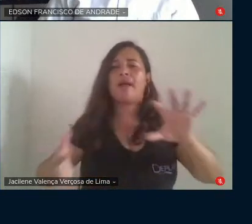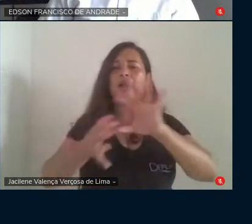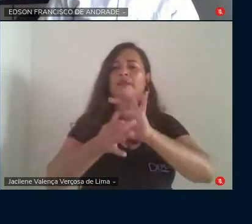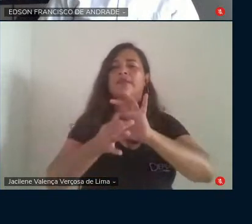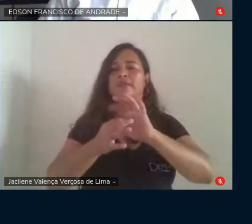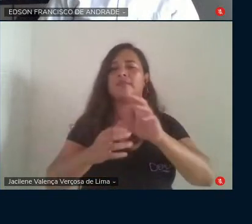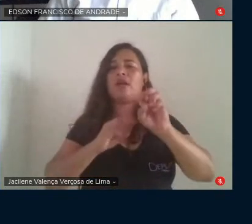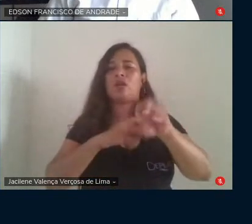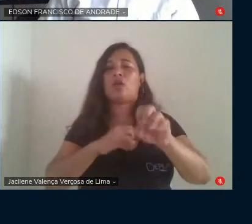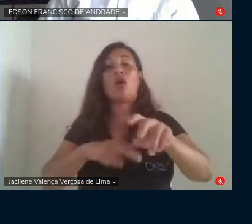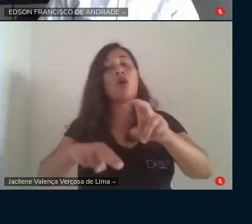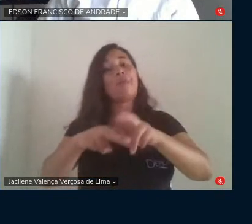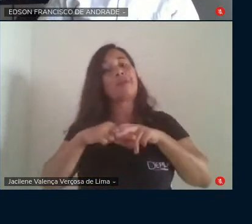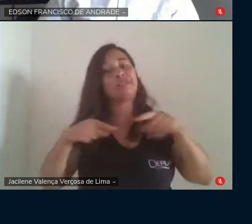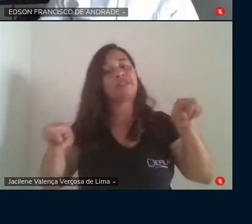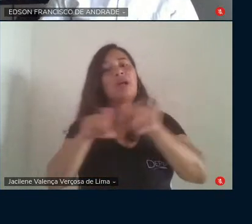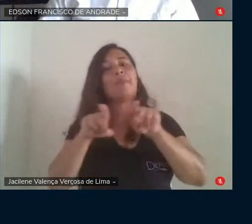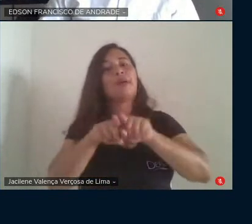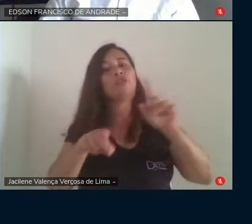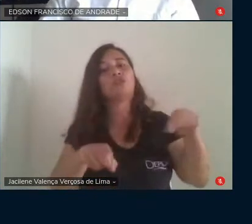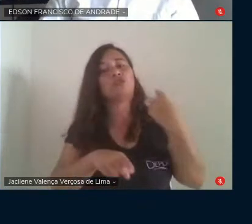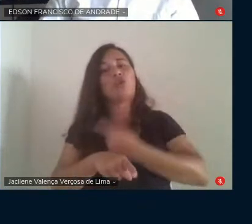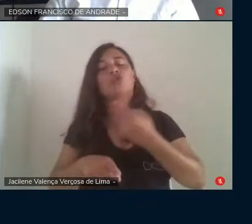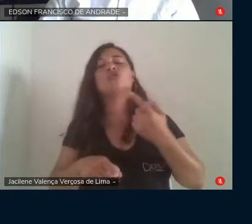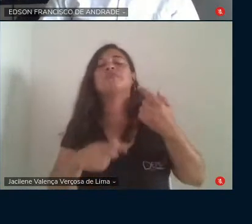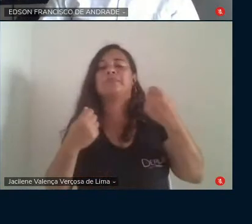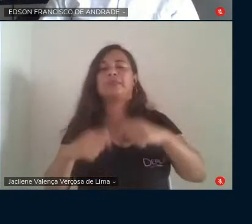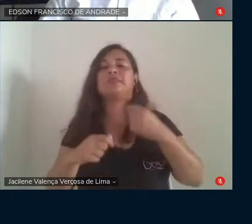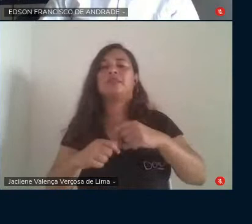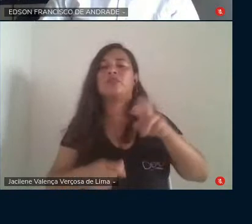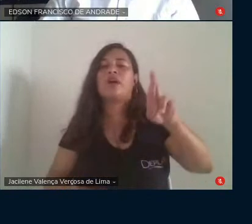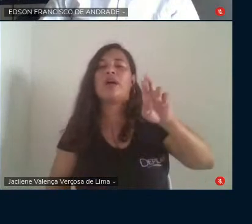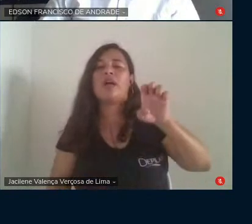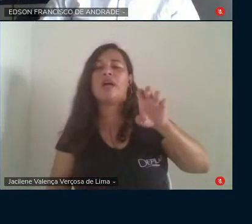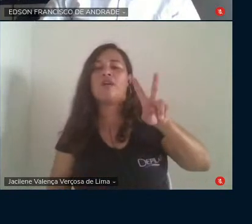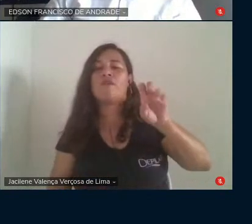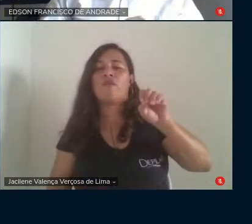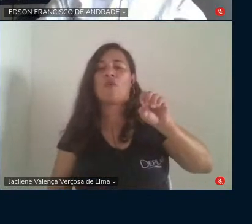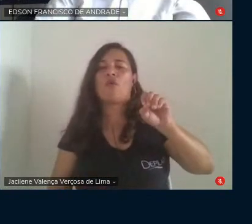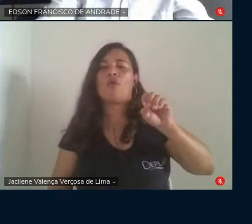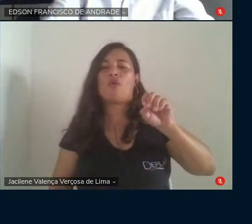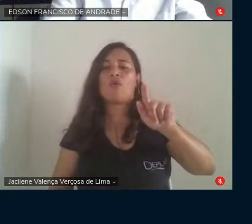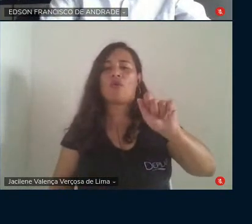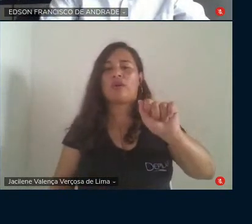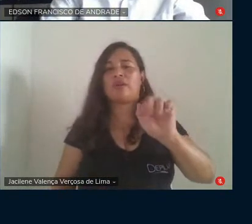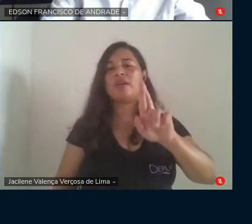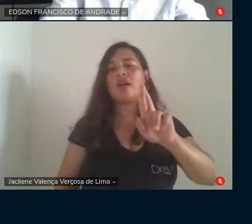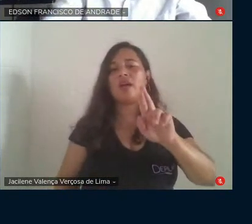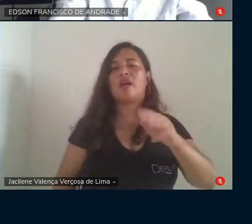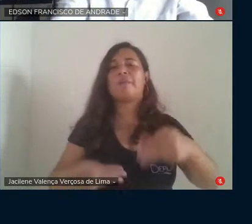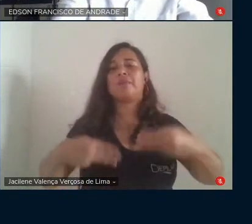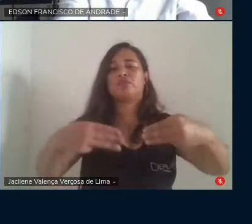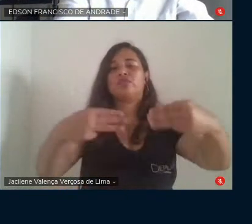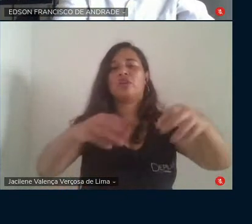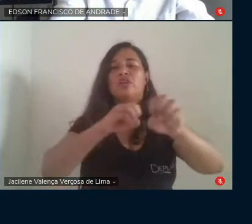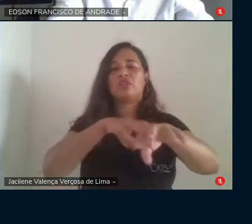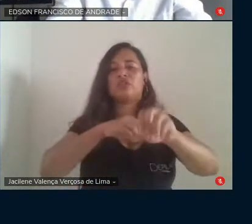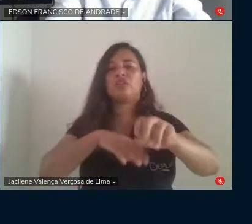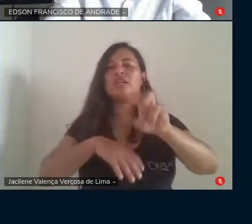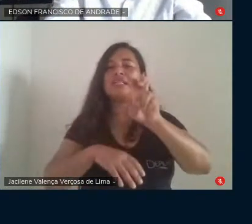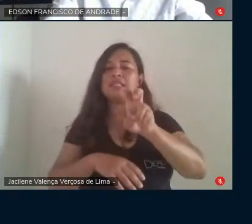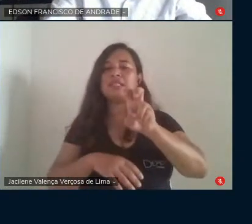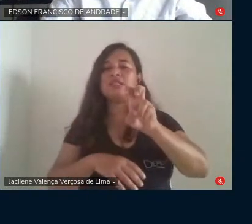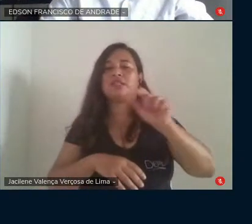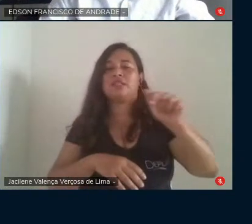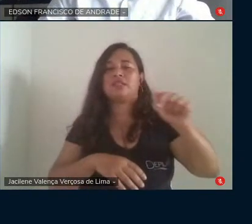Por isso, também precisamos revogar a portaria do Ministério da Educação, a portaria 577 de